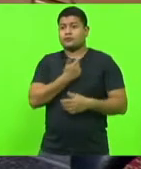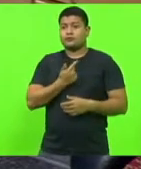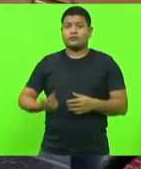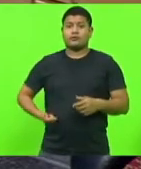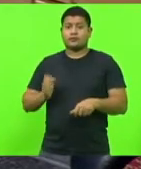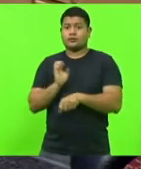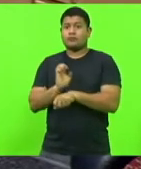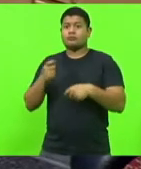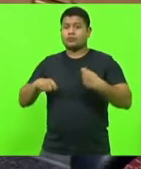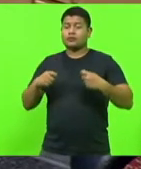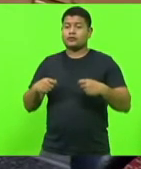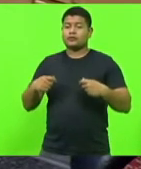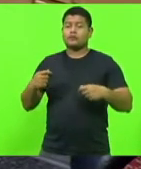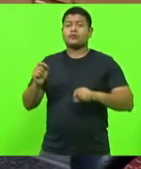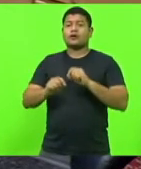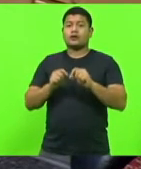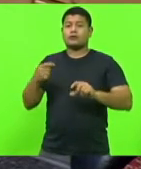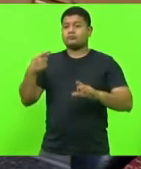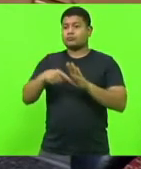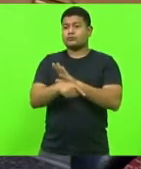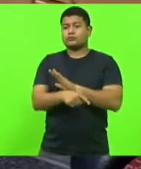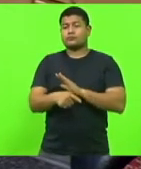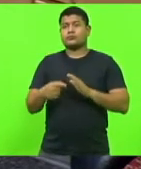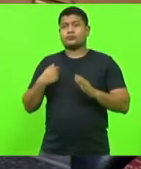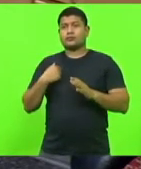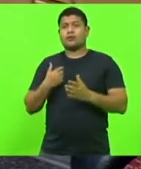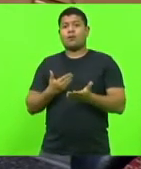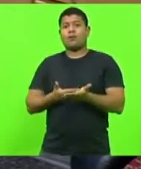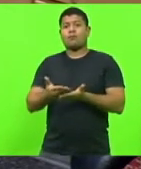aprofundar nessa matéria e, a partir da iniciativa legal,